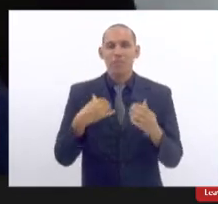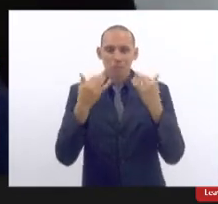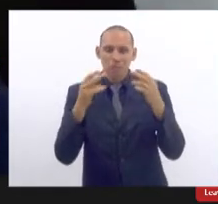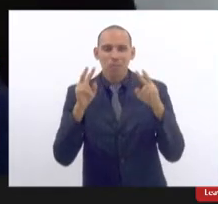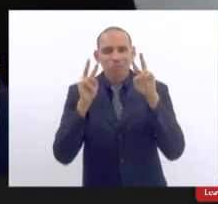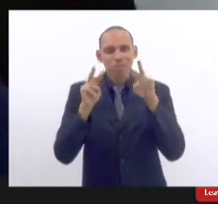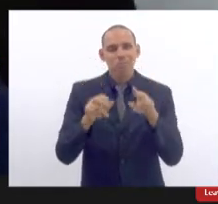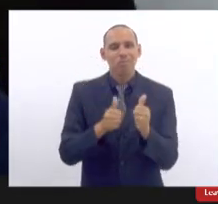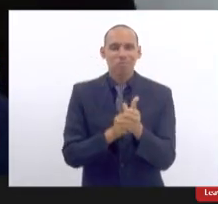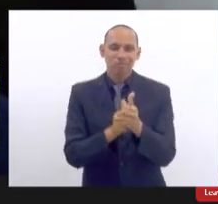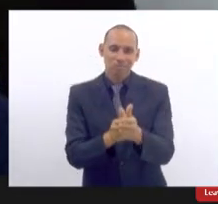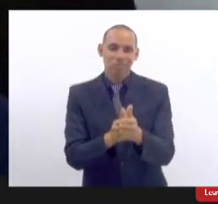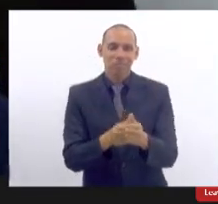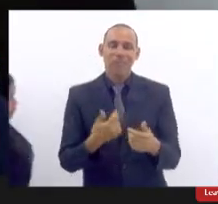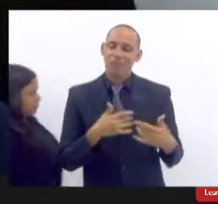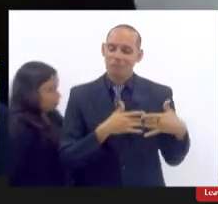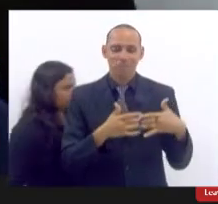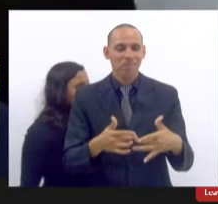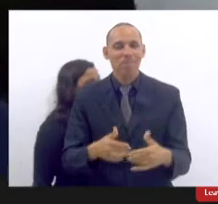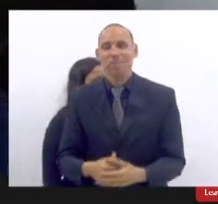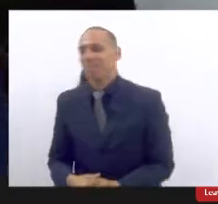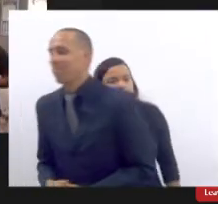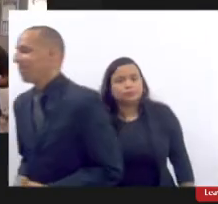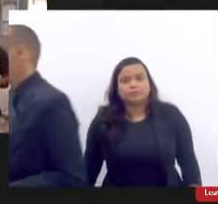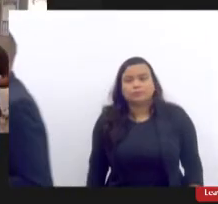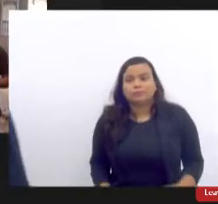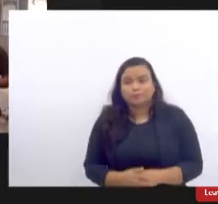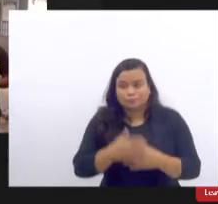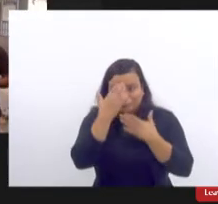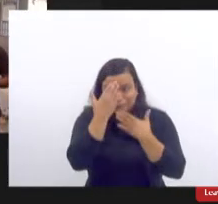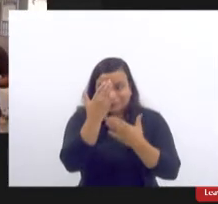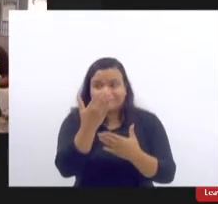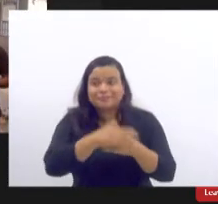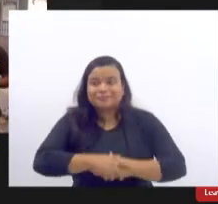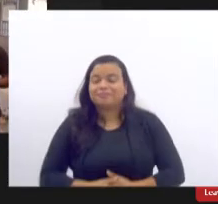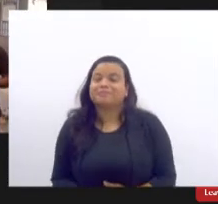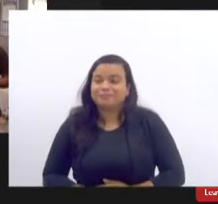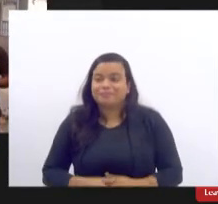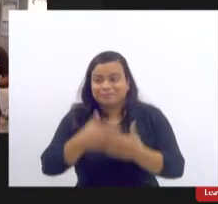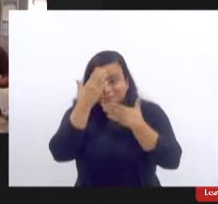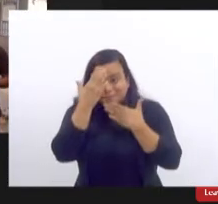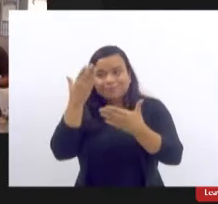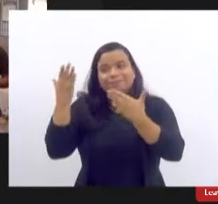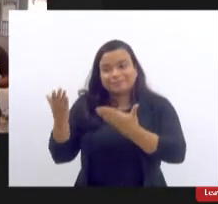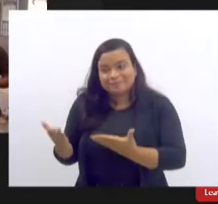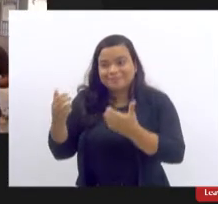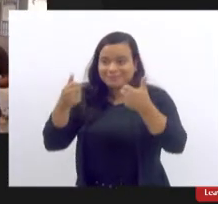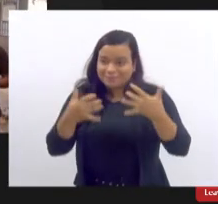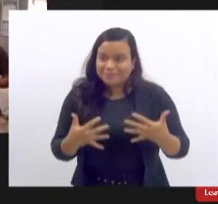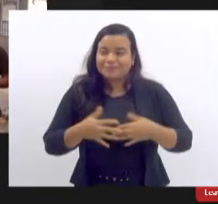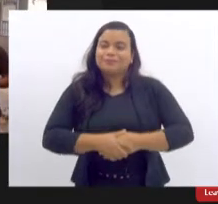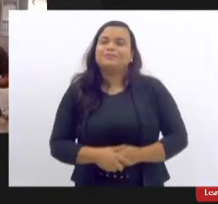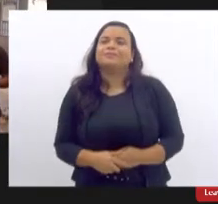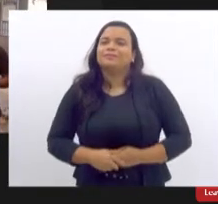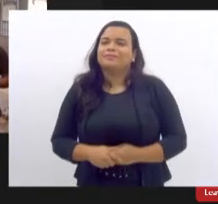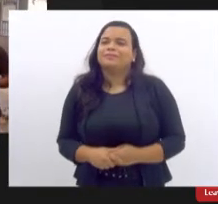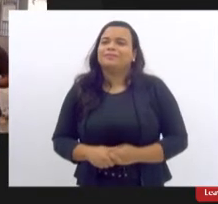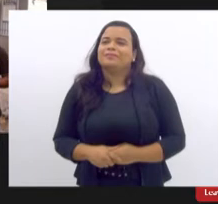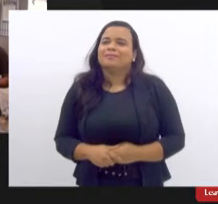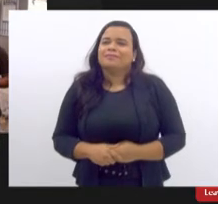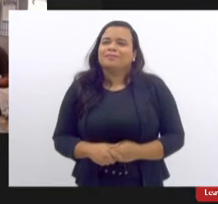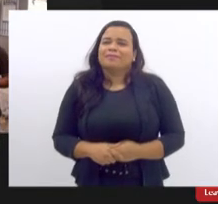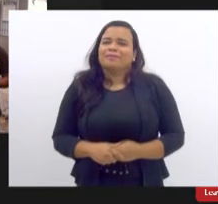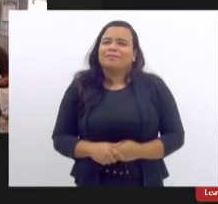até o final fico à disposição para qualquer esclarecimento obrigada obrigado você Rita Soares